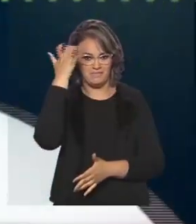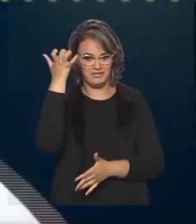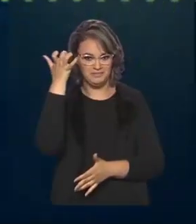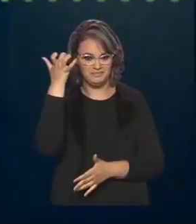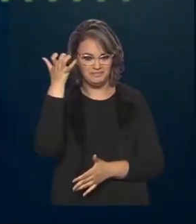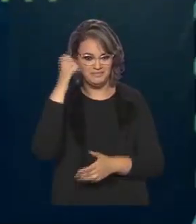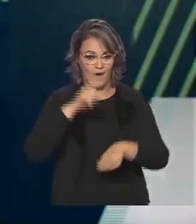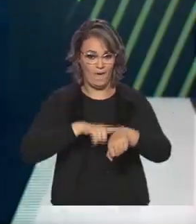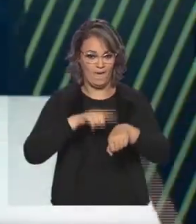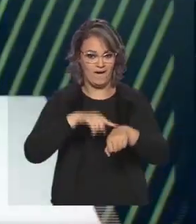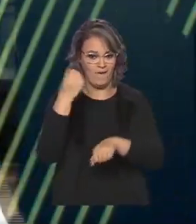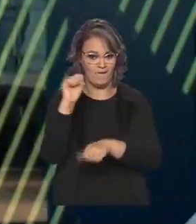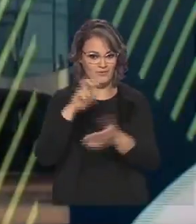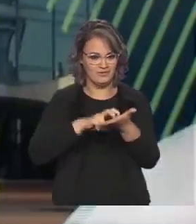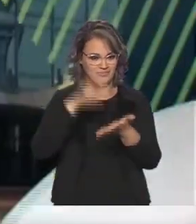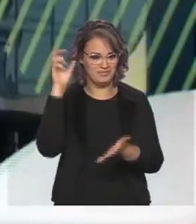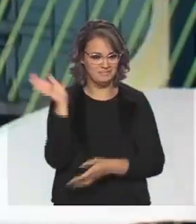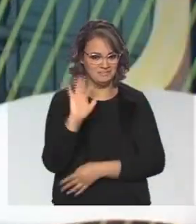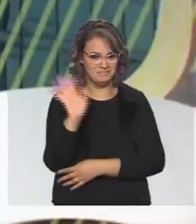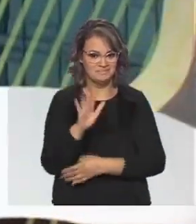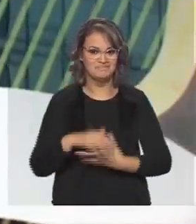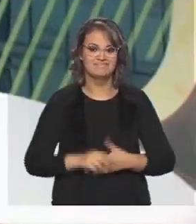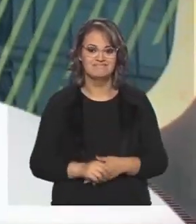em dia, às 8 da manhã. Até lá.